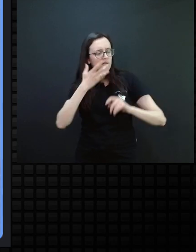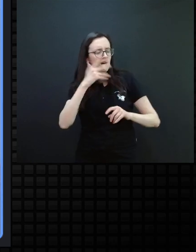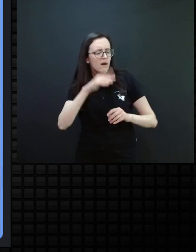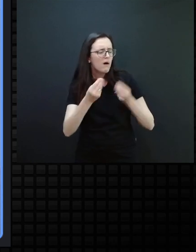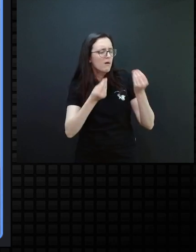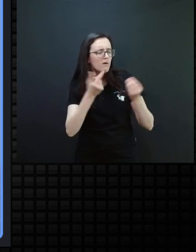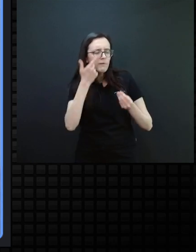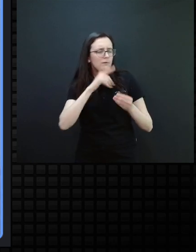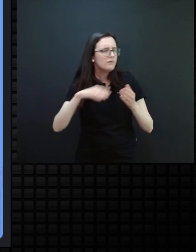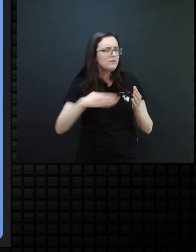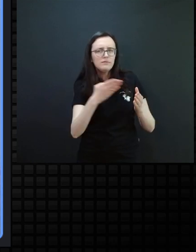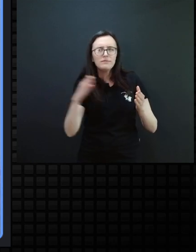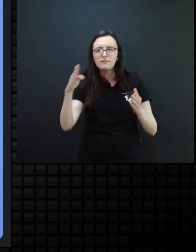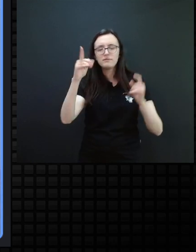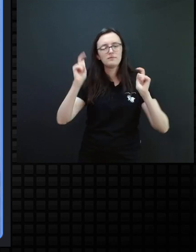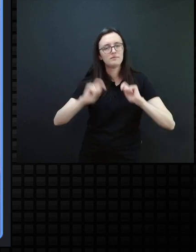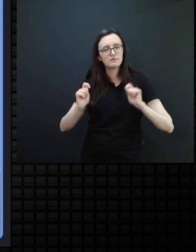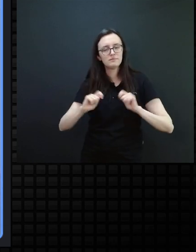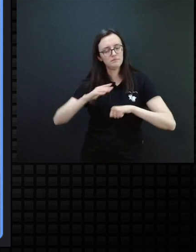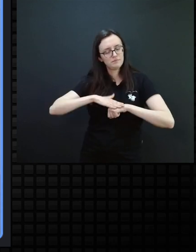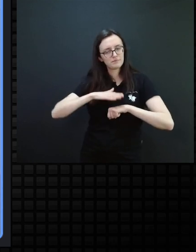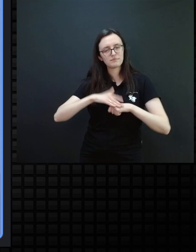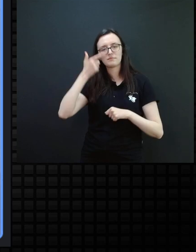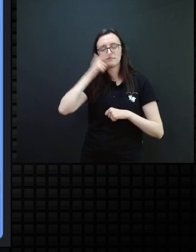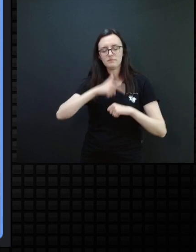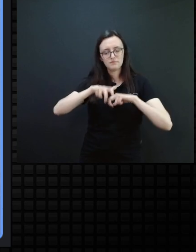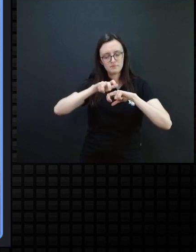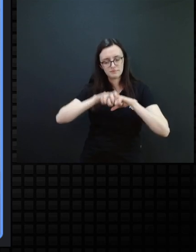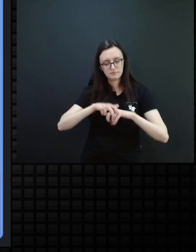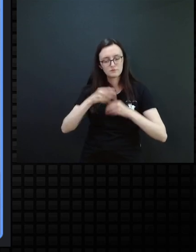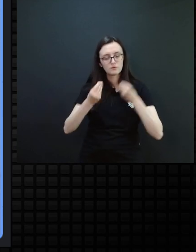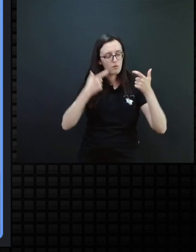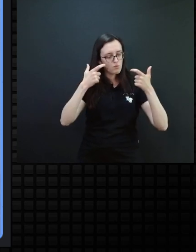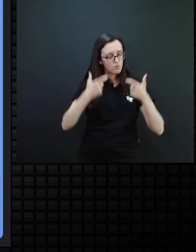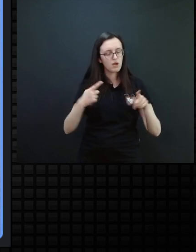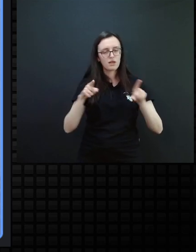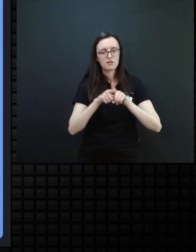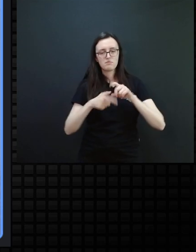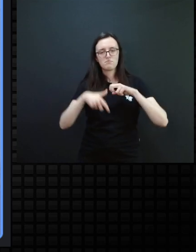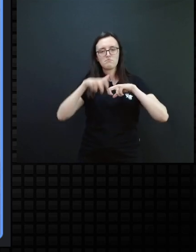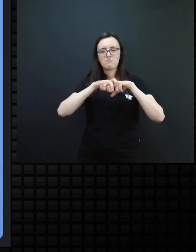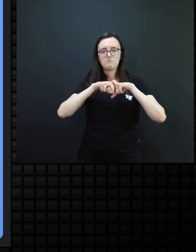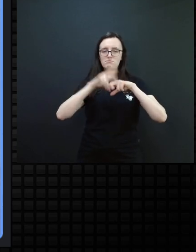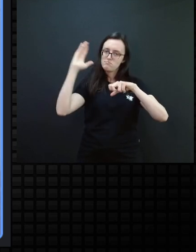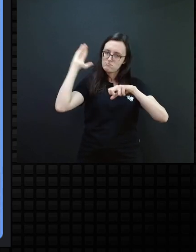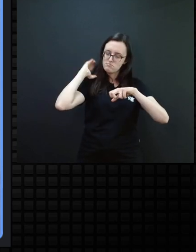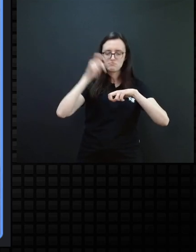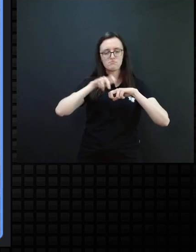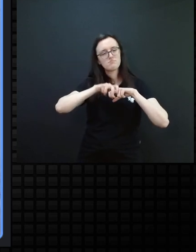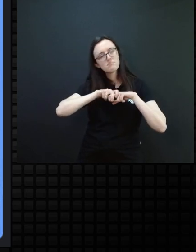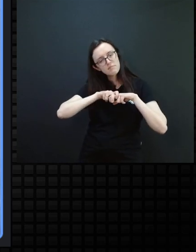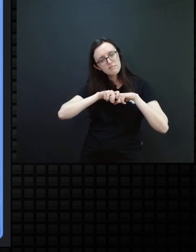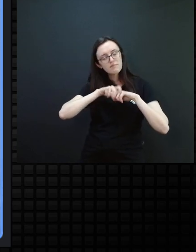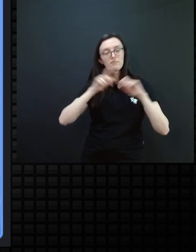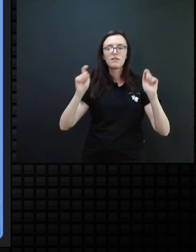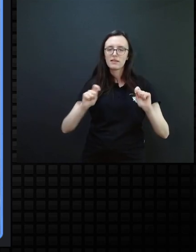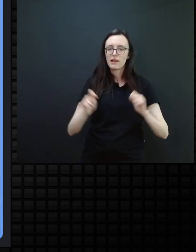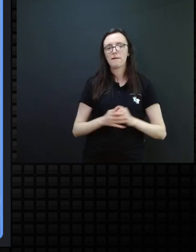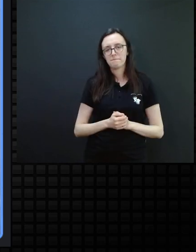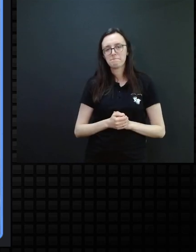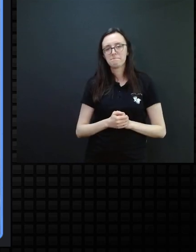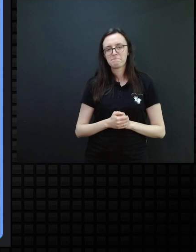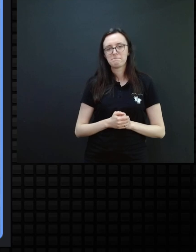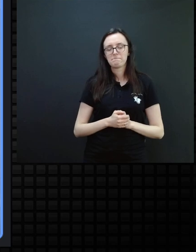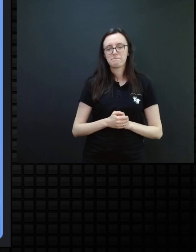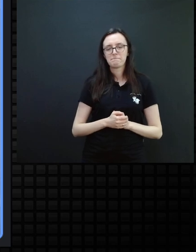a rastrear o próprio assento onde ela vai sentar, o encosto de uma cadeira, uma mesa. Sempre